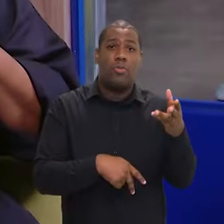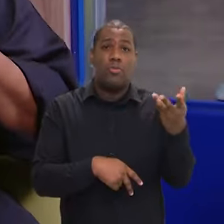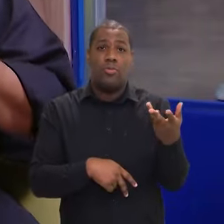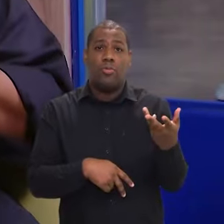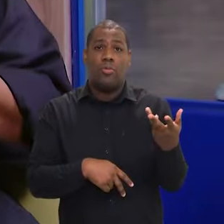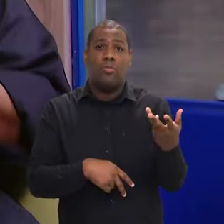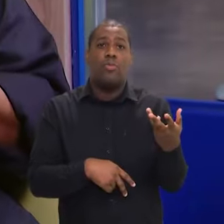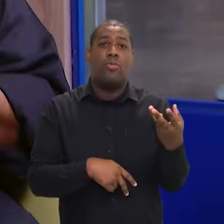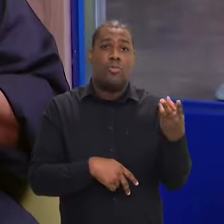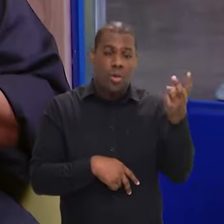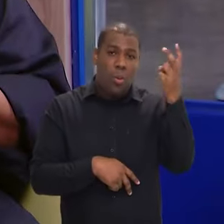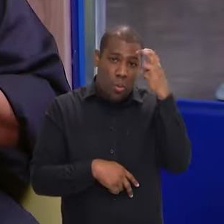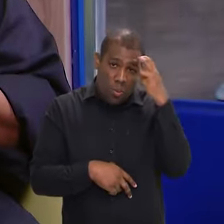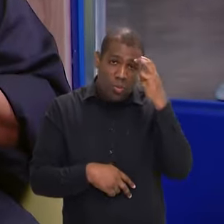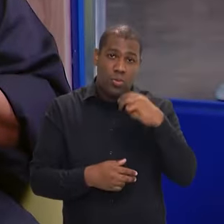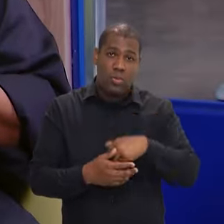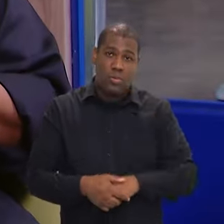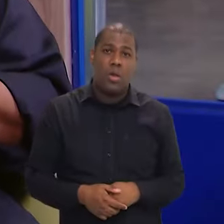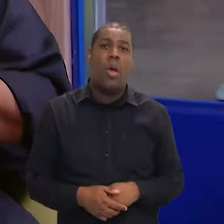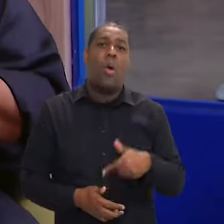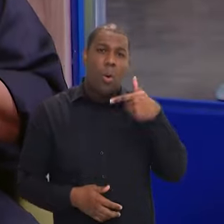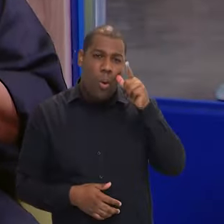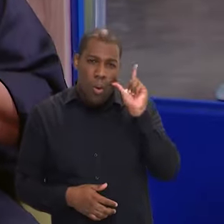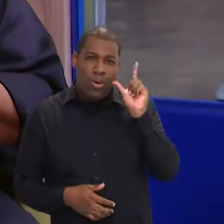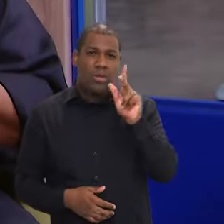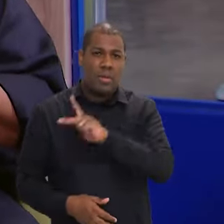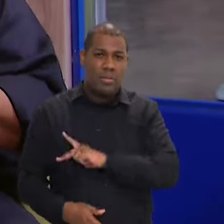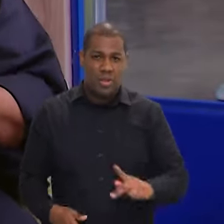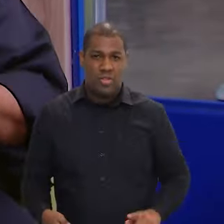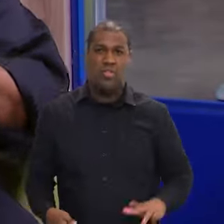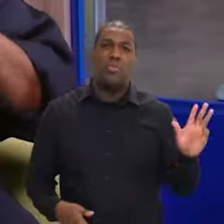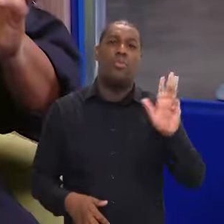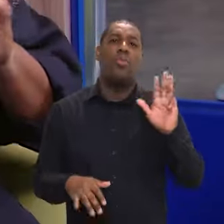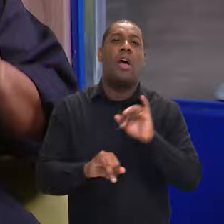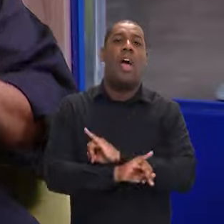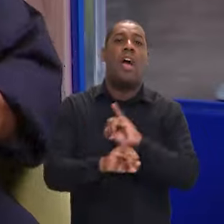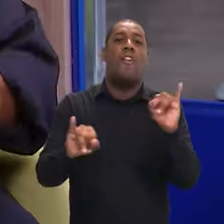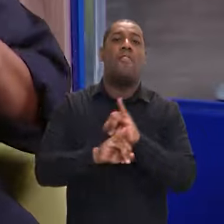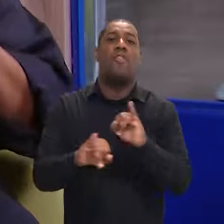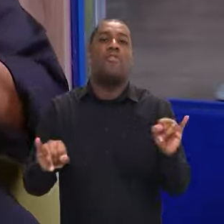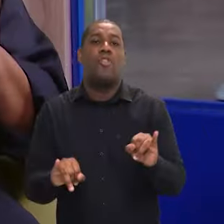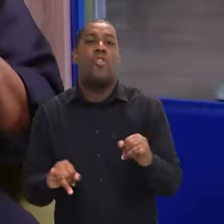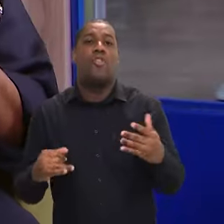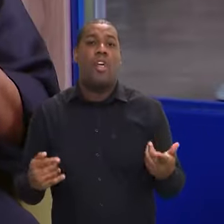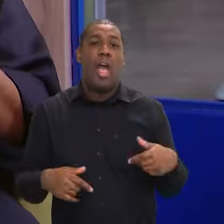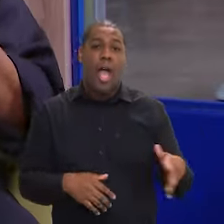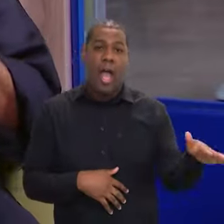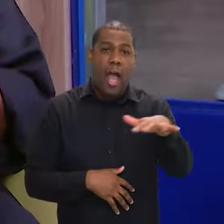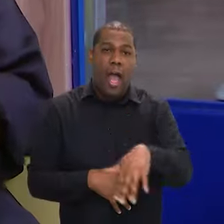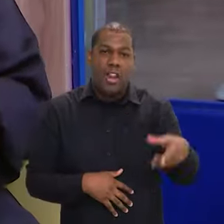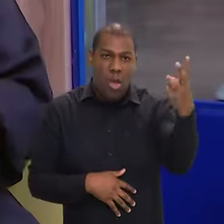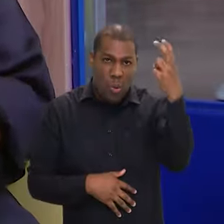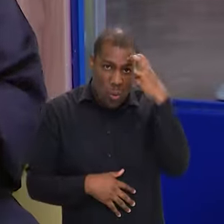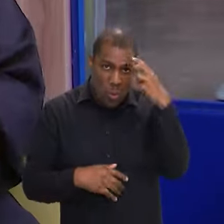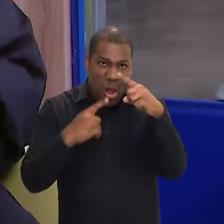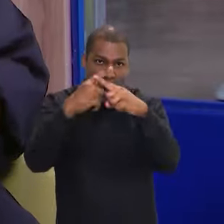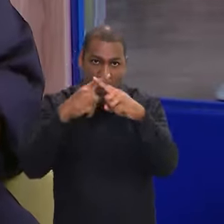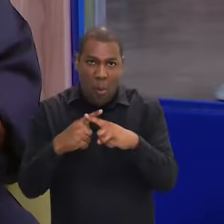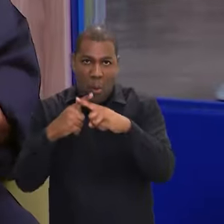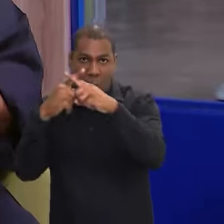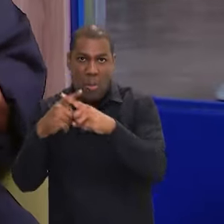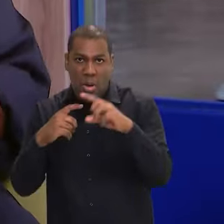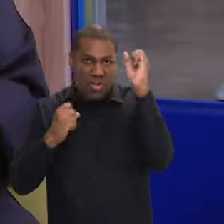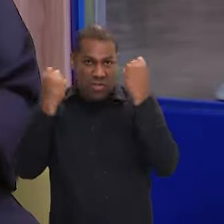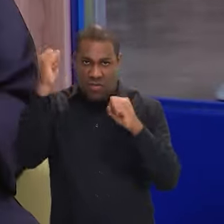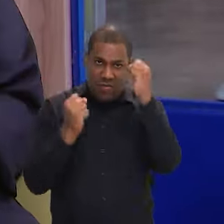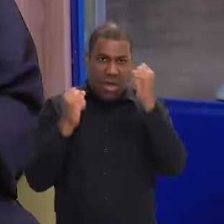é maior do que a indústria automobilística. O presidente falou isso ontem. Nós não vamos competir, a gente não quer competir com a indústria, mas a gente quer dizer que o que